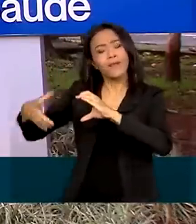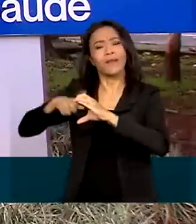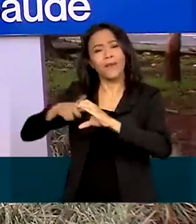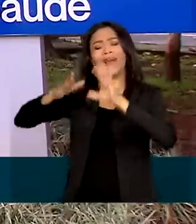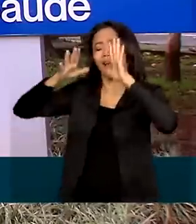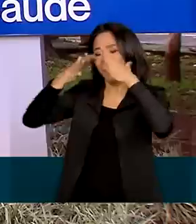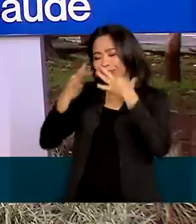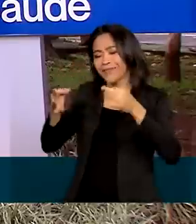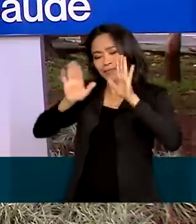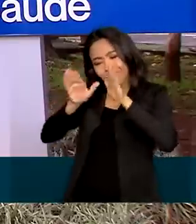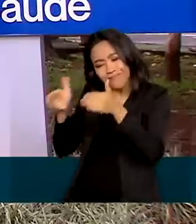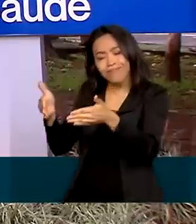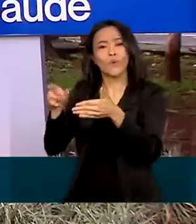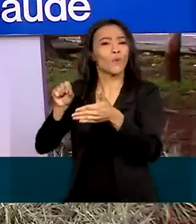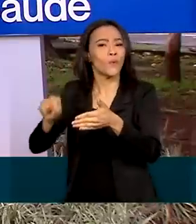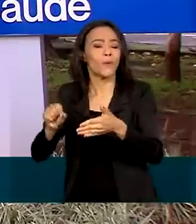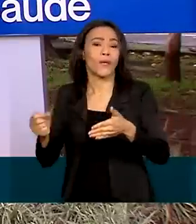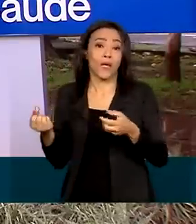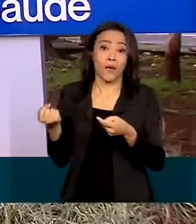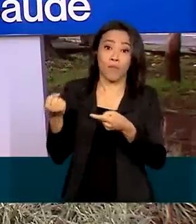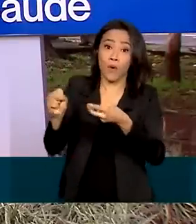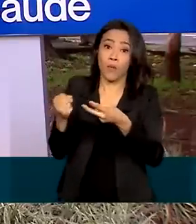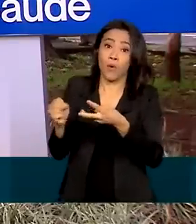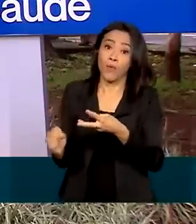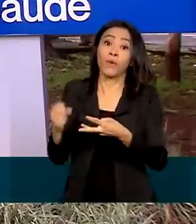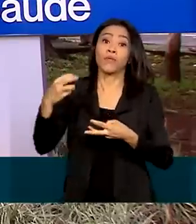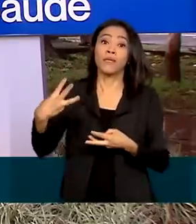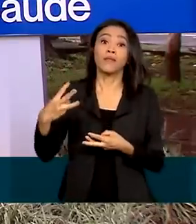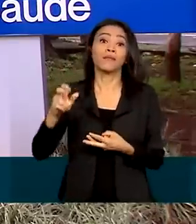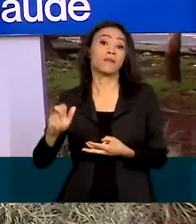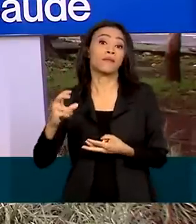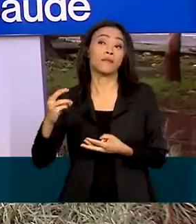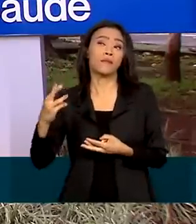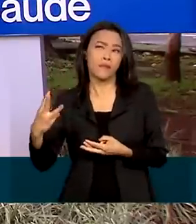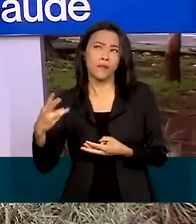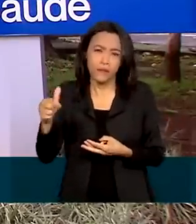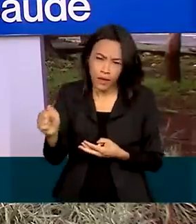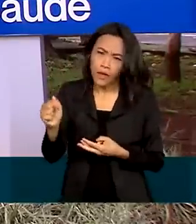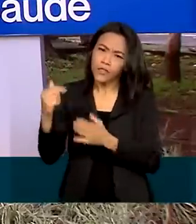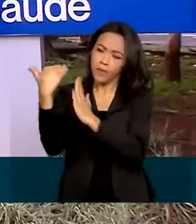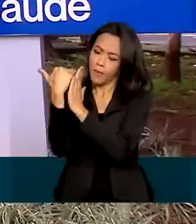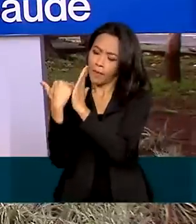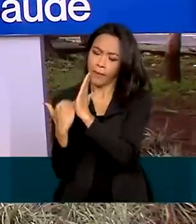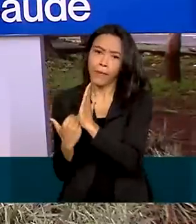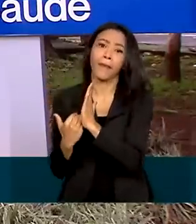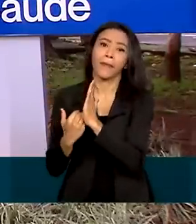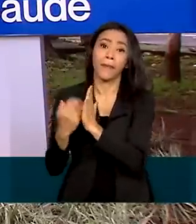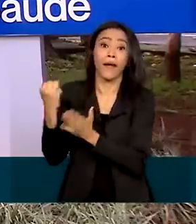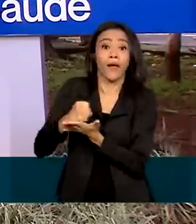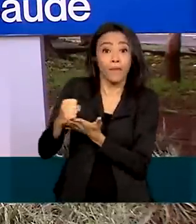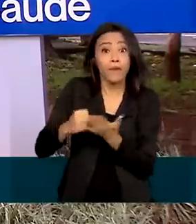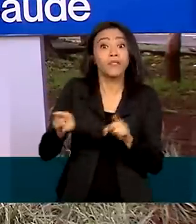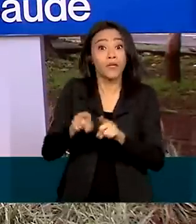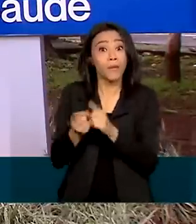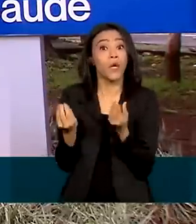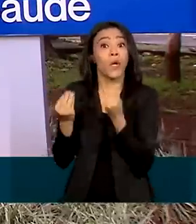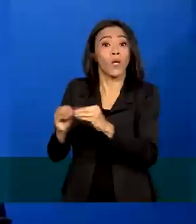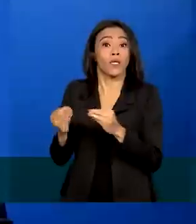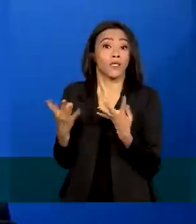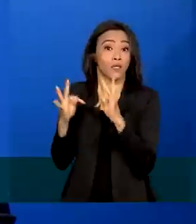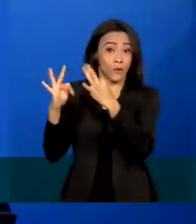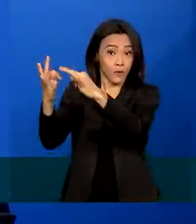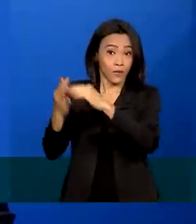atenção com a incorporação de 37 medicamentos e ainda tecnologias na rede pública de saúde.